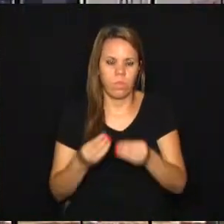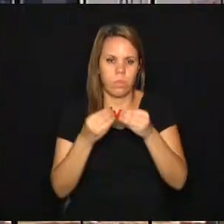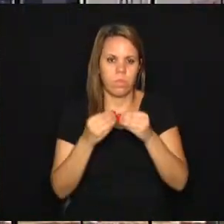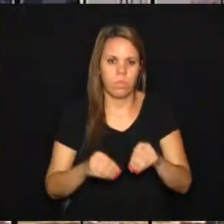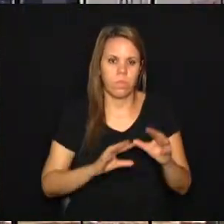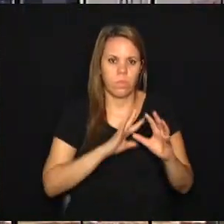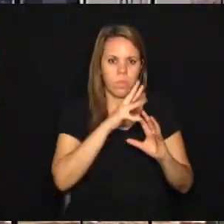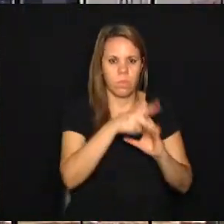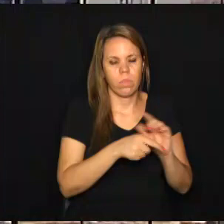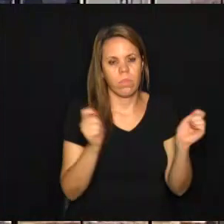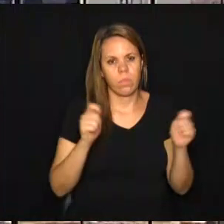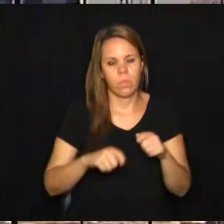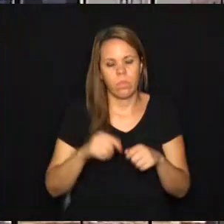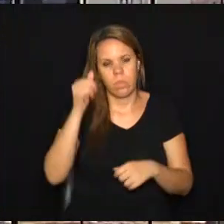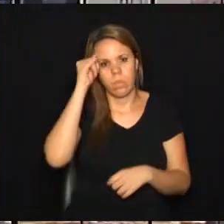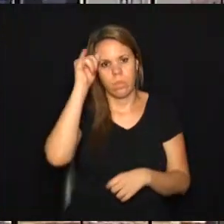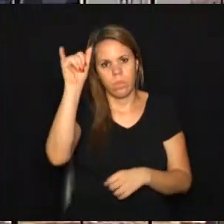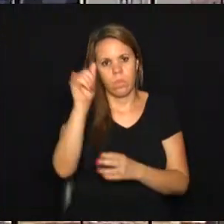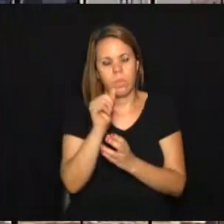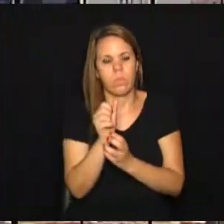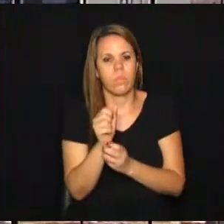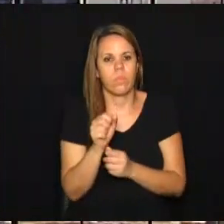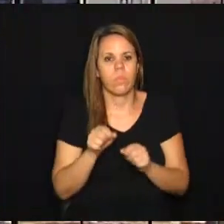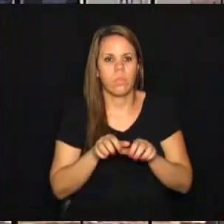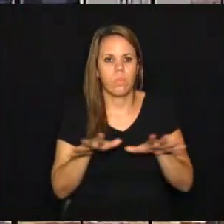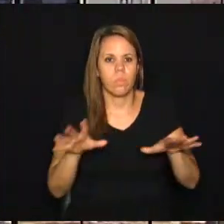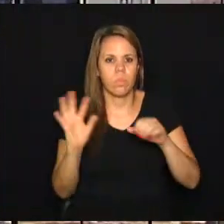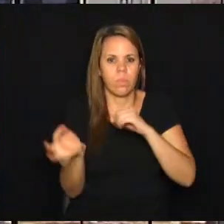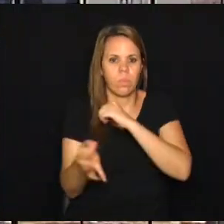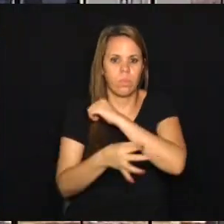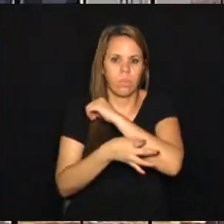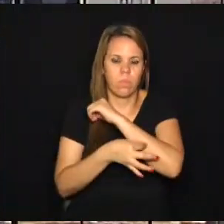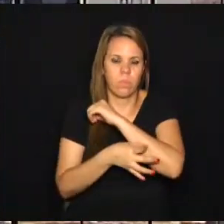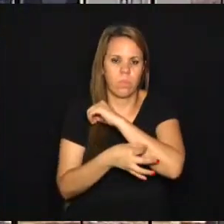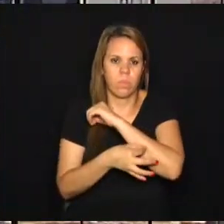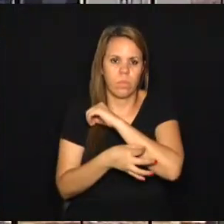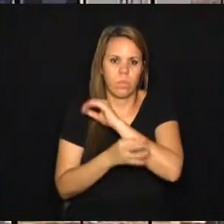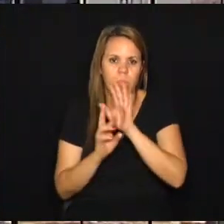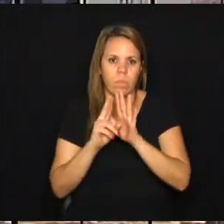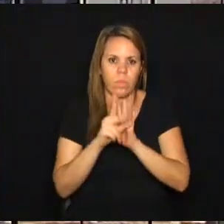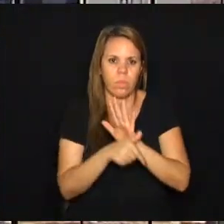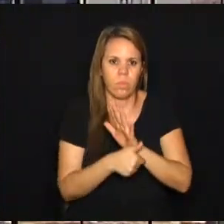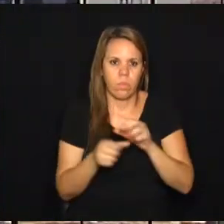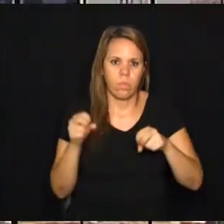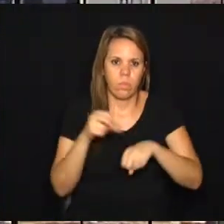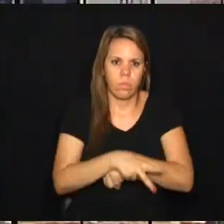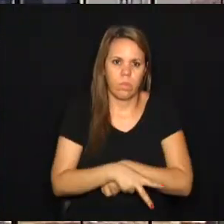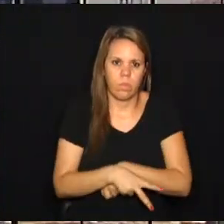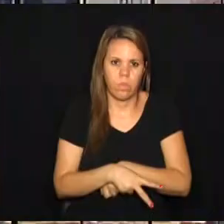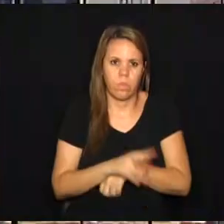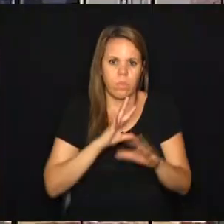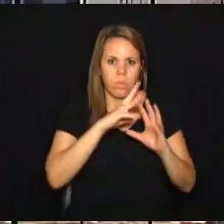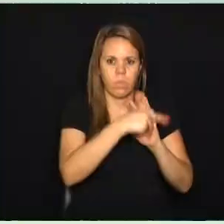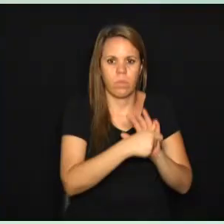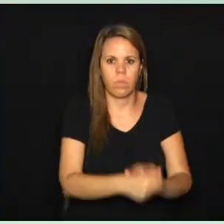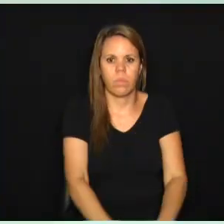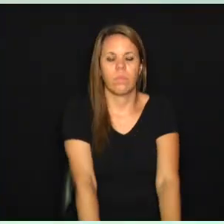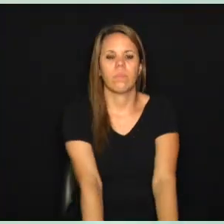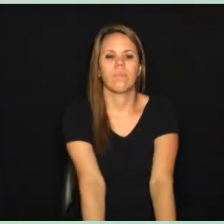ambiente podem evitar a multiplicação da dengue e outras arboviroses. É o Giro Ambiental.